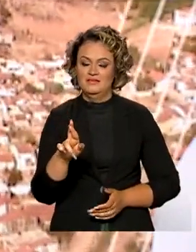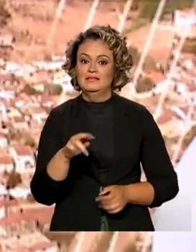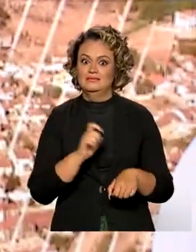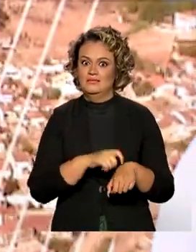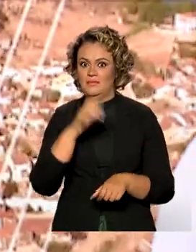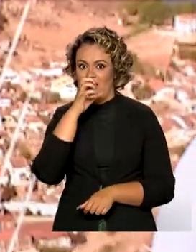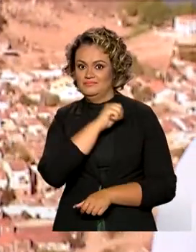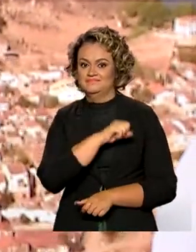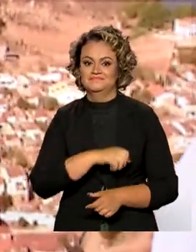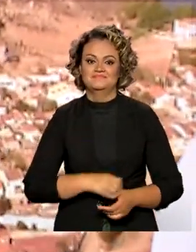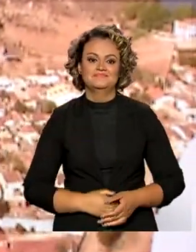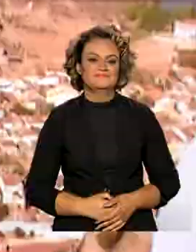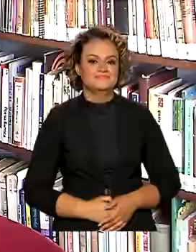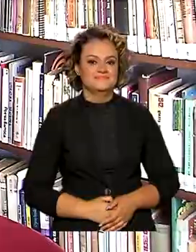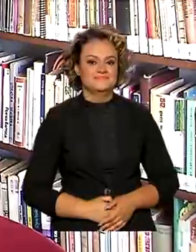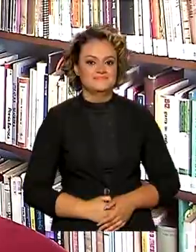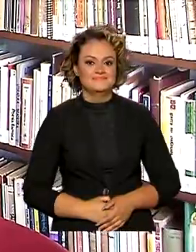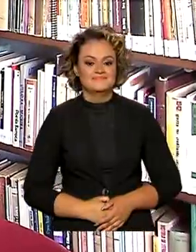de tempo e dinheiro.